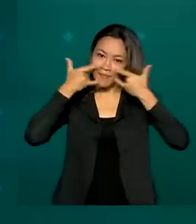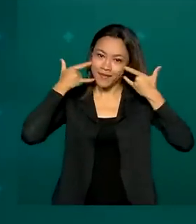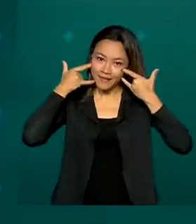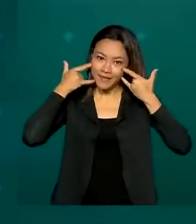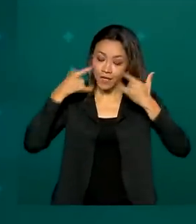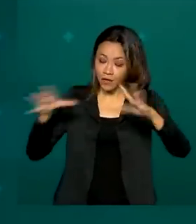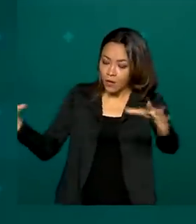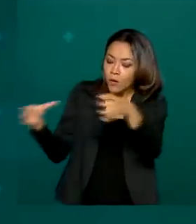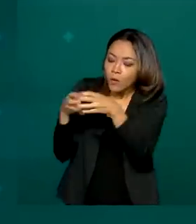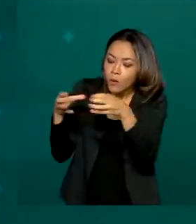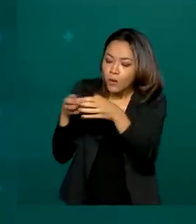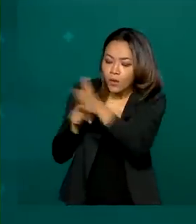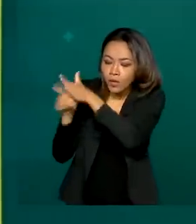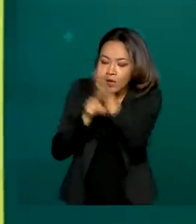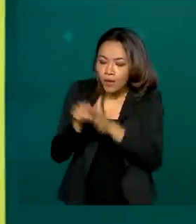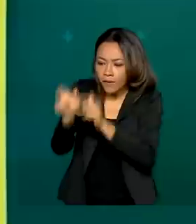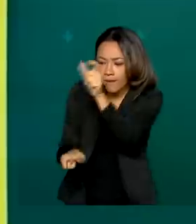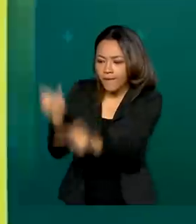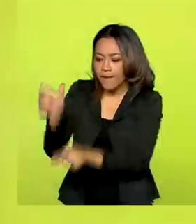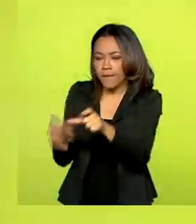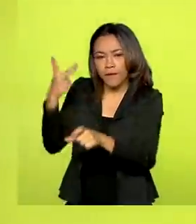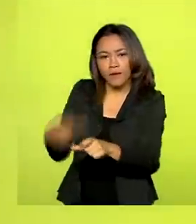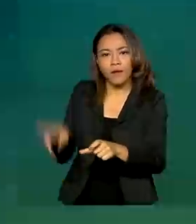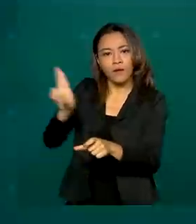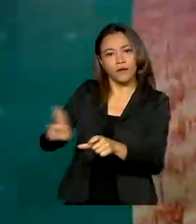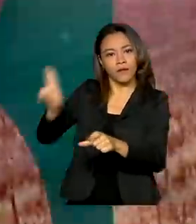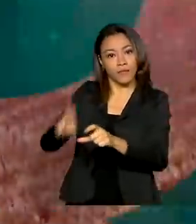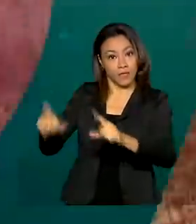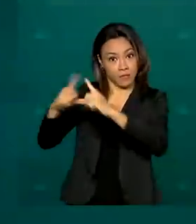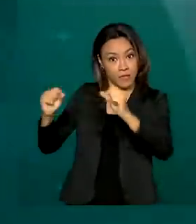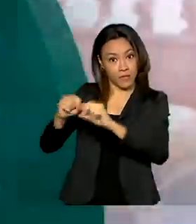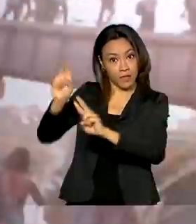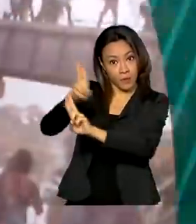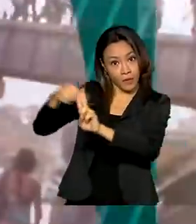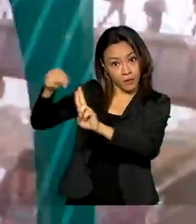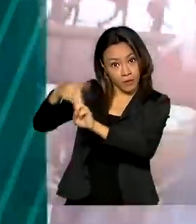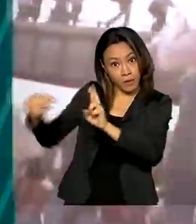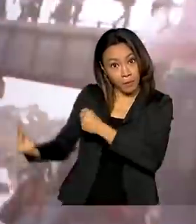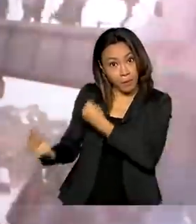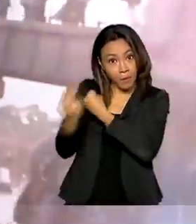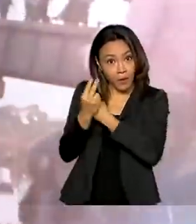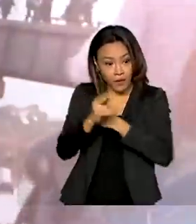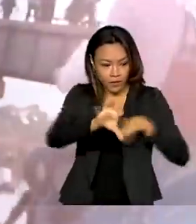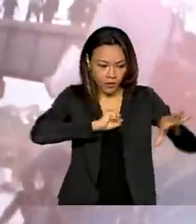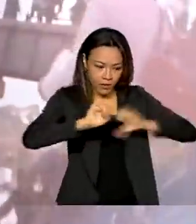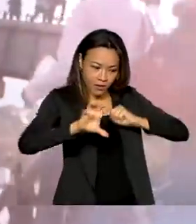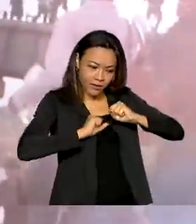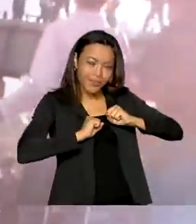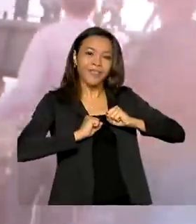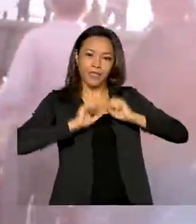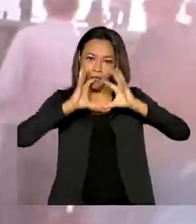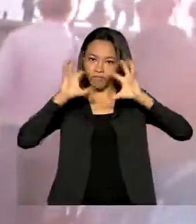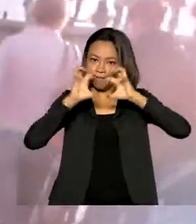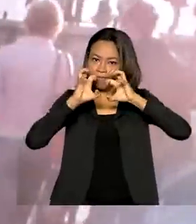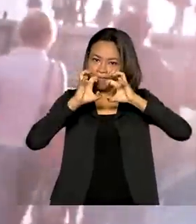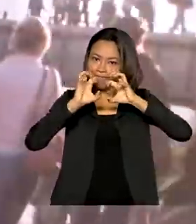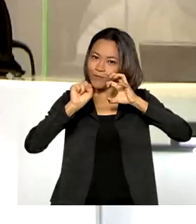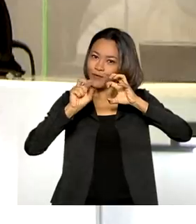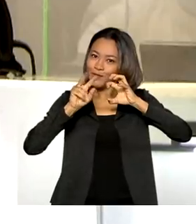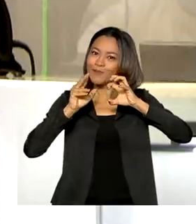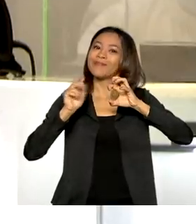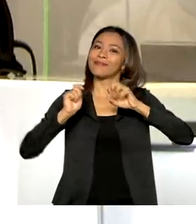pesquisadores da Universidade de Brasília criou um modelo que, além de proteger proteger do contágio, é capaz de inativar o vírus.